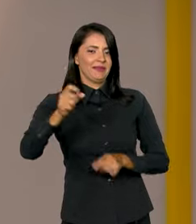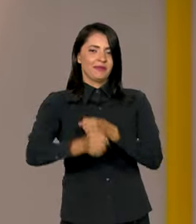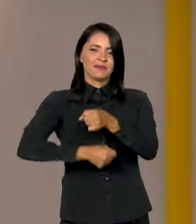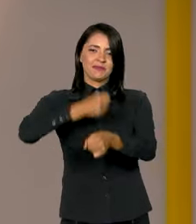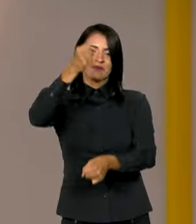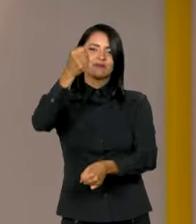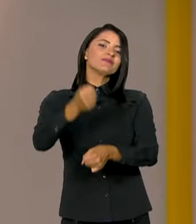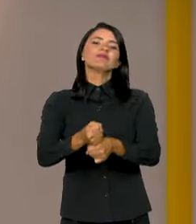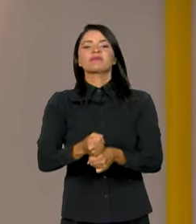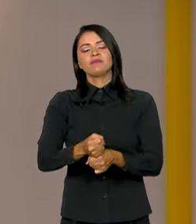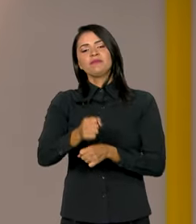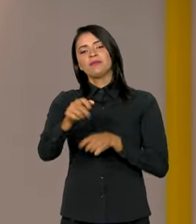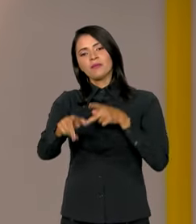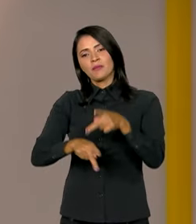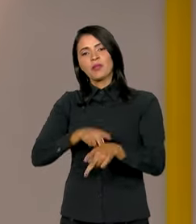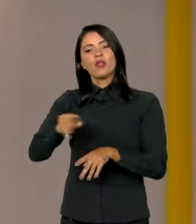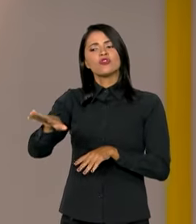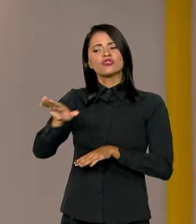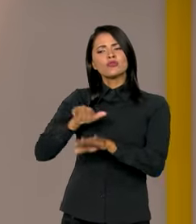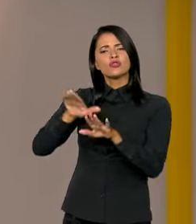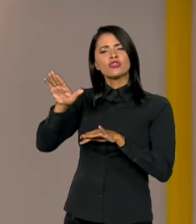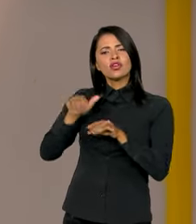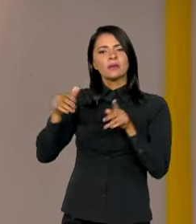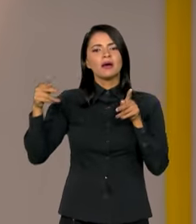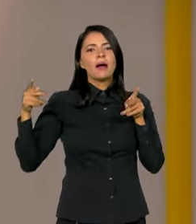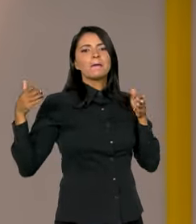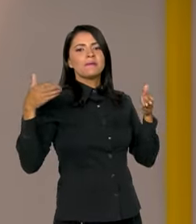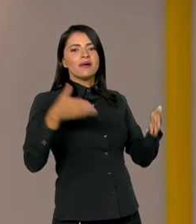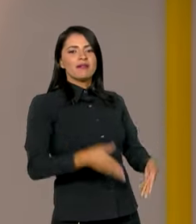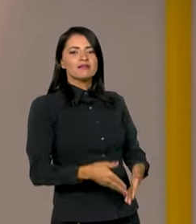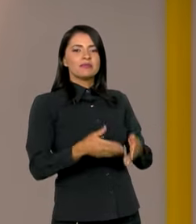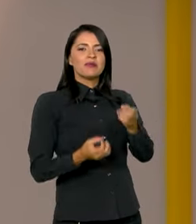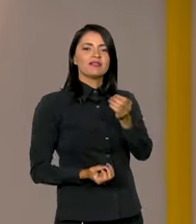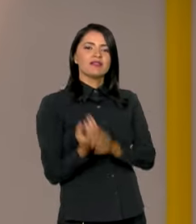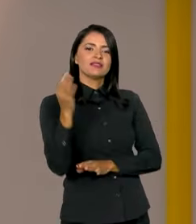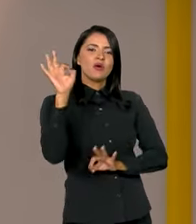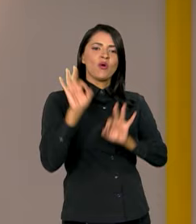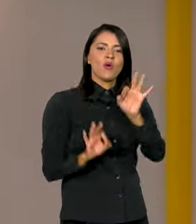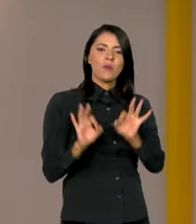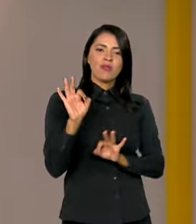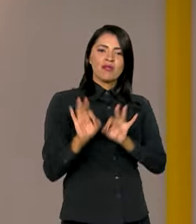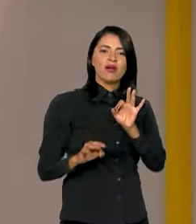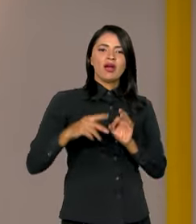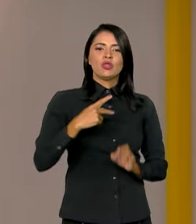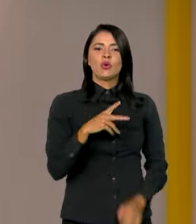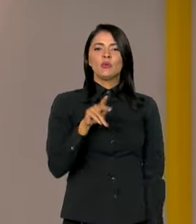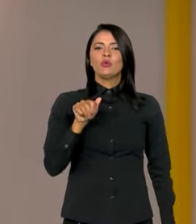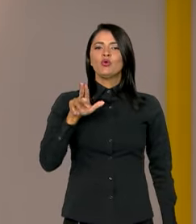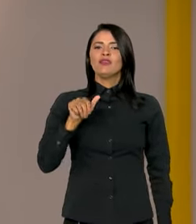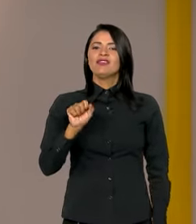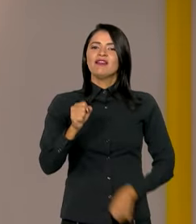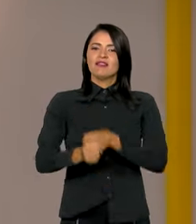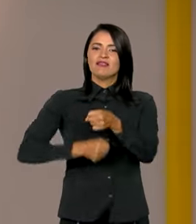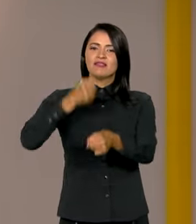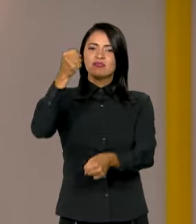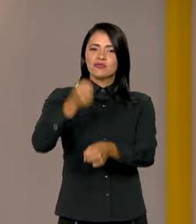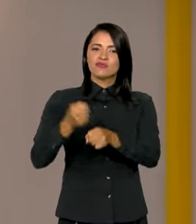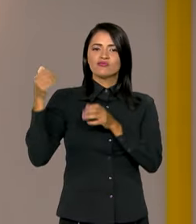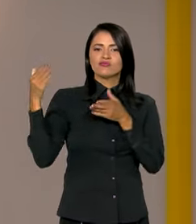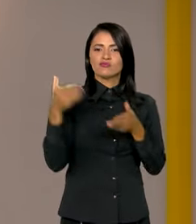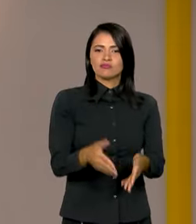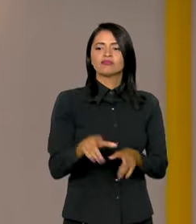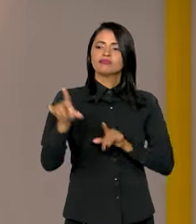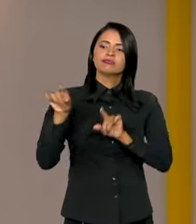passado, a população foi chamada a participar da elaboração do plano plurianual participativo e definir as